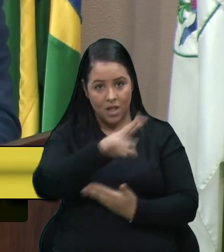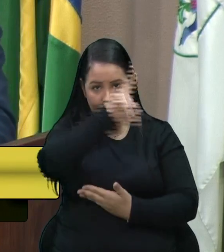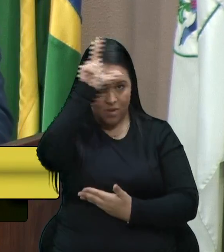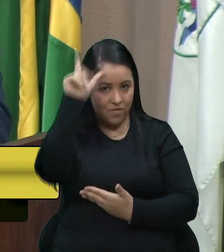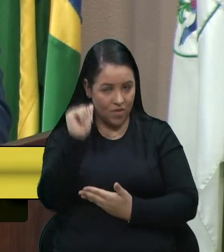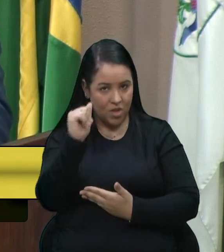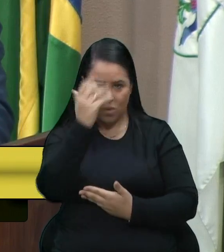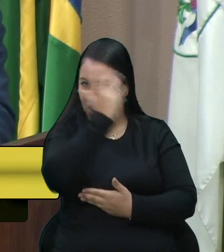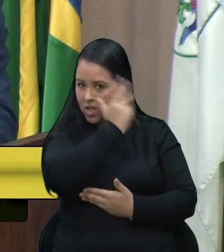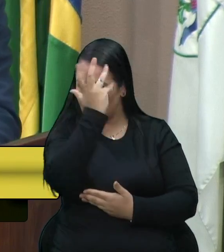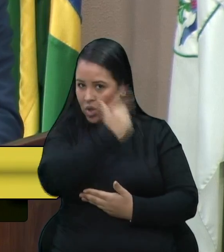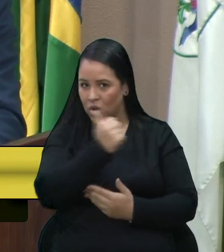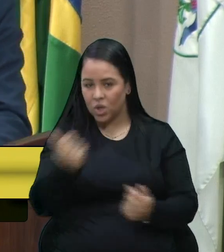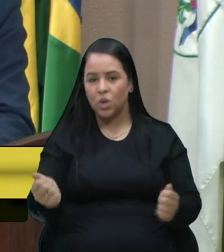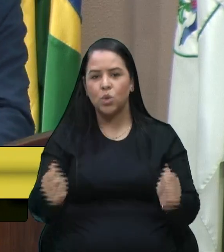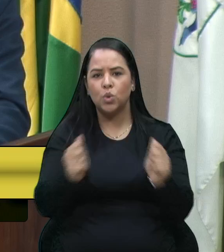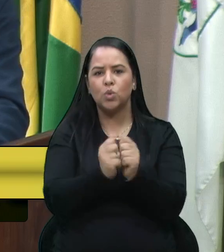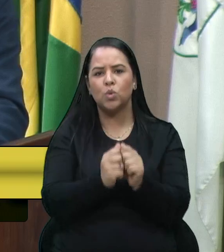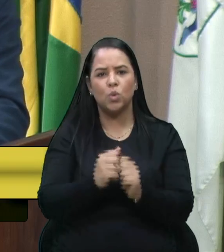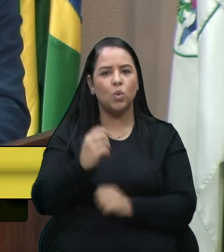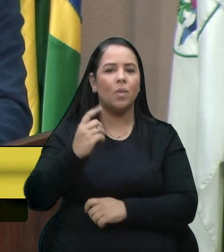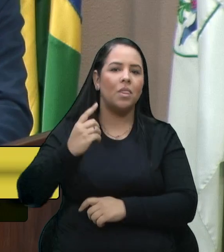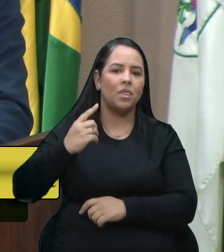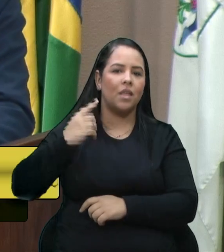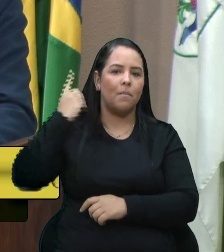Adiló, que, juntamente com o deputado Niri,